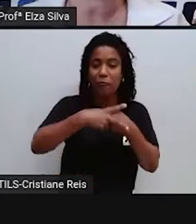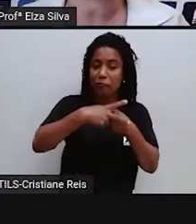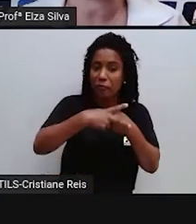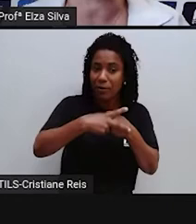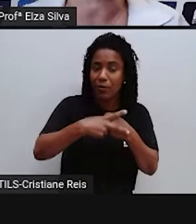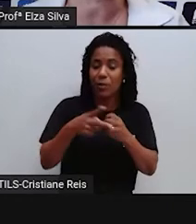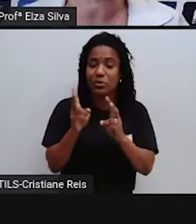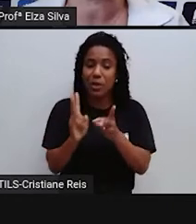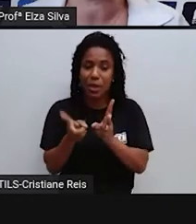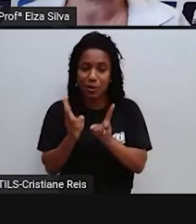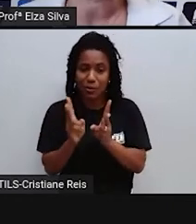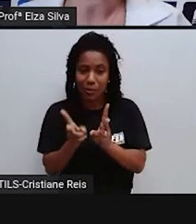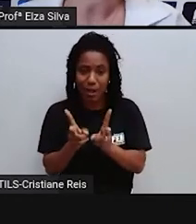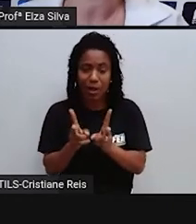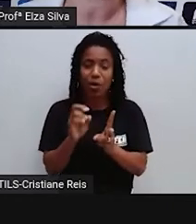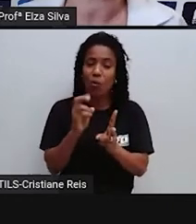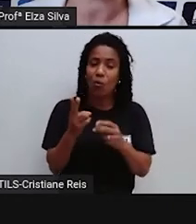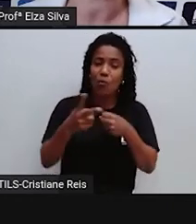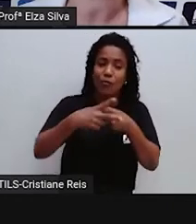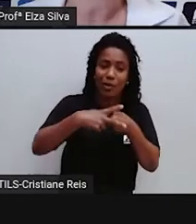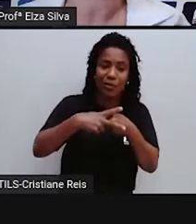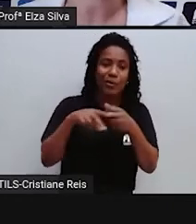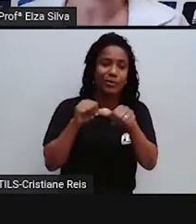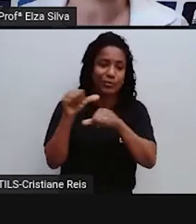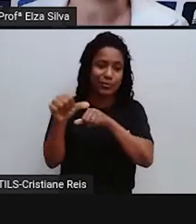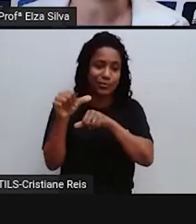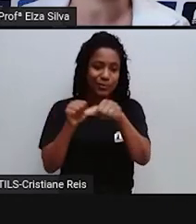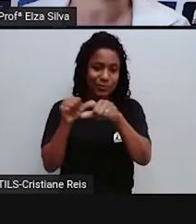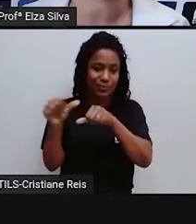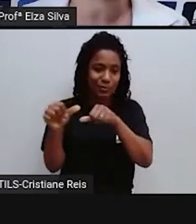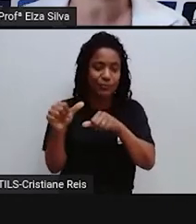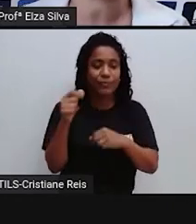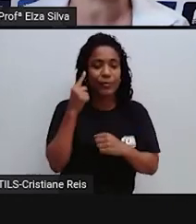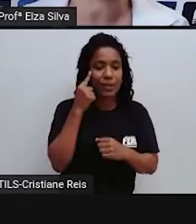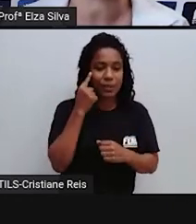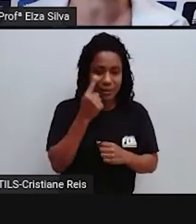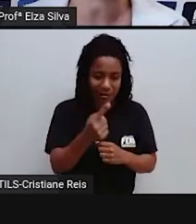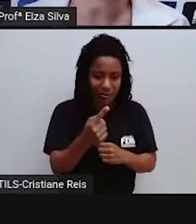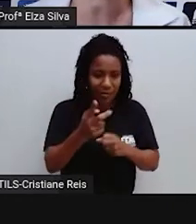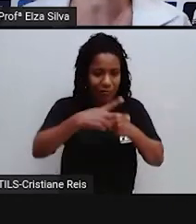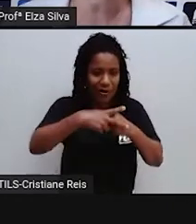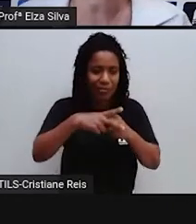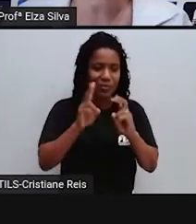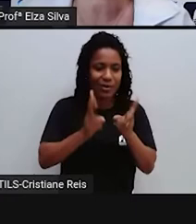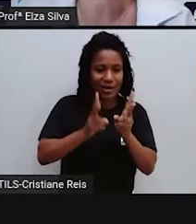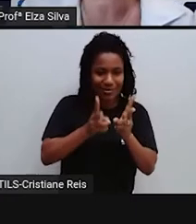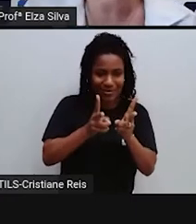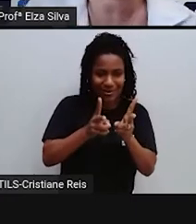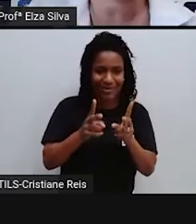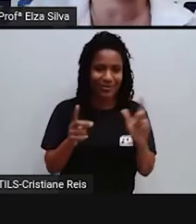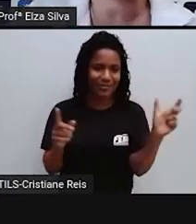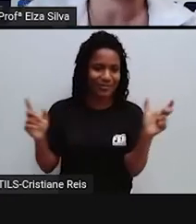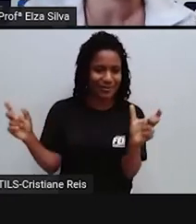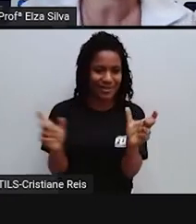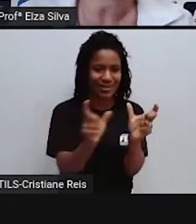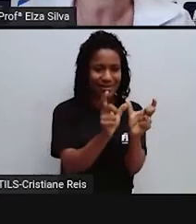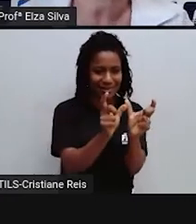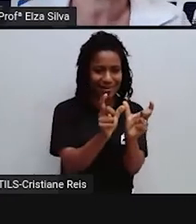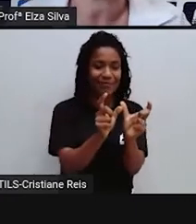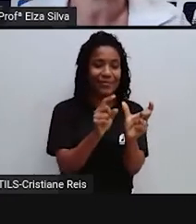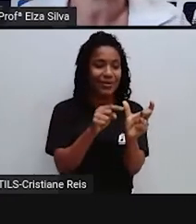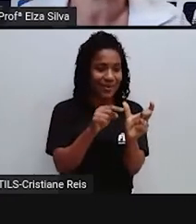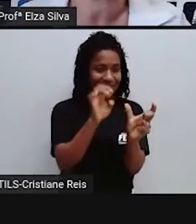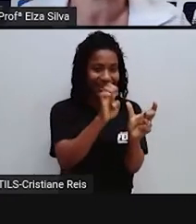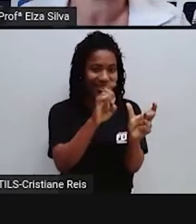Ou irregulares Os regulares São aqueles Que nós vamos Formar o passado Acrescentando No final O